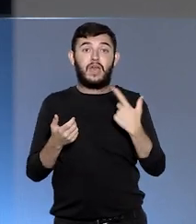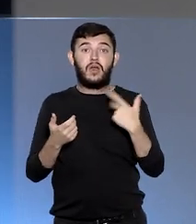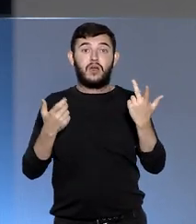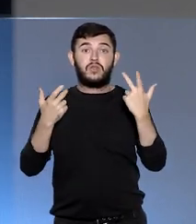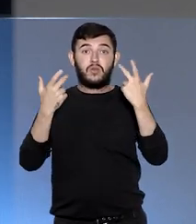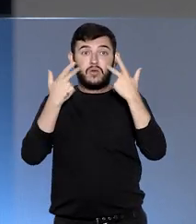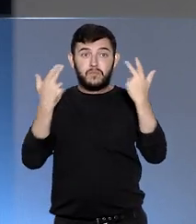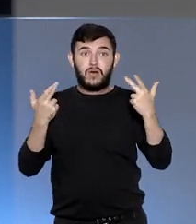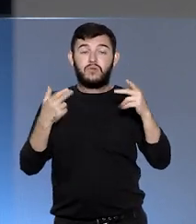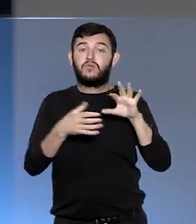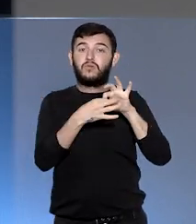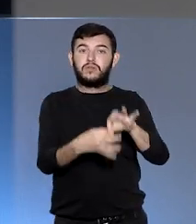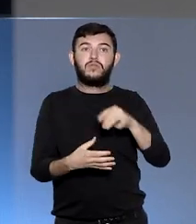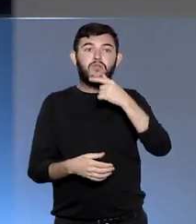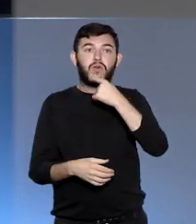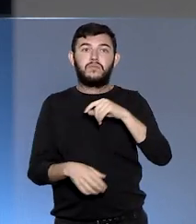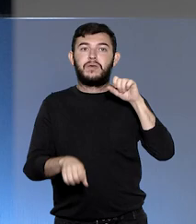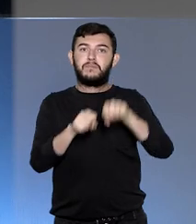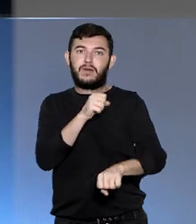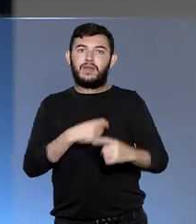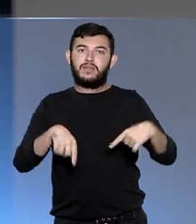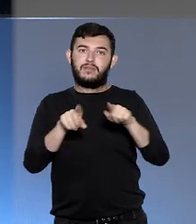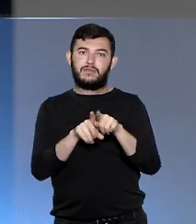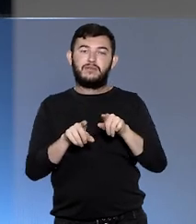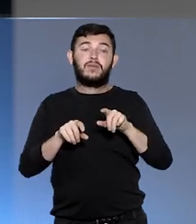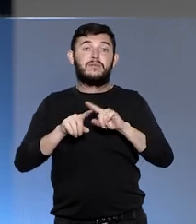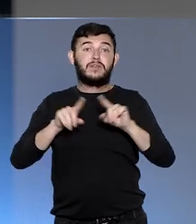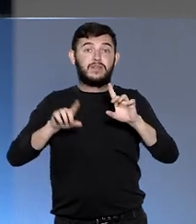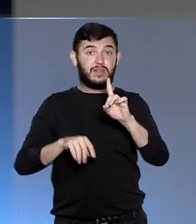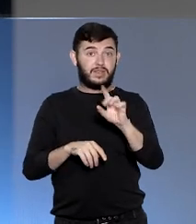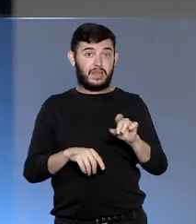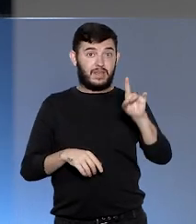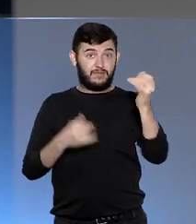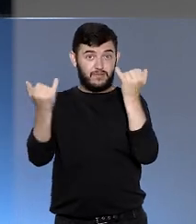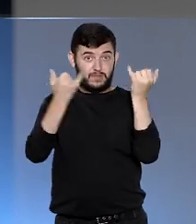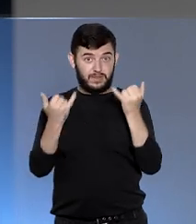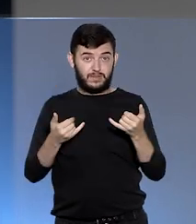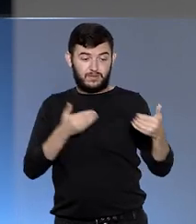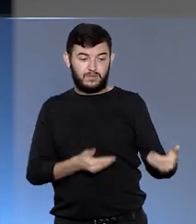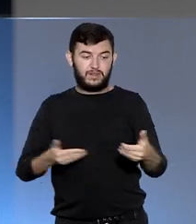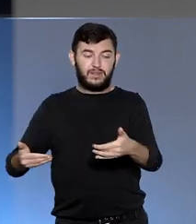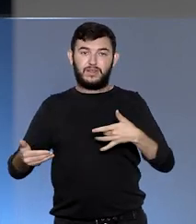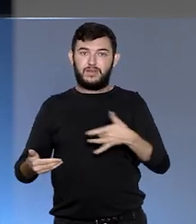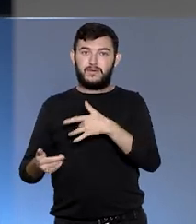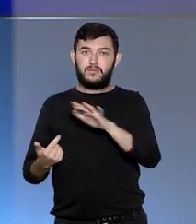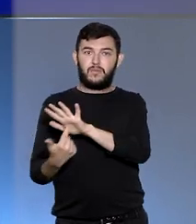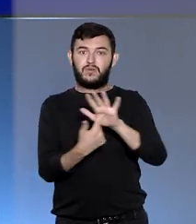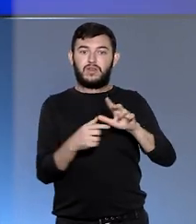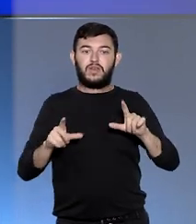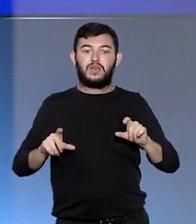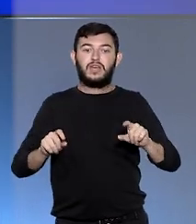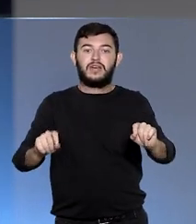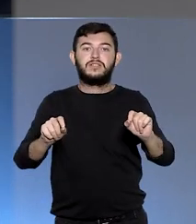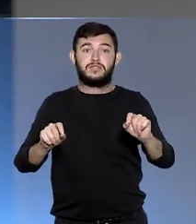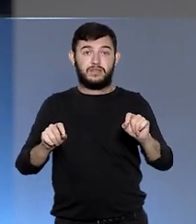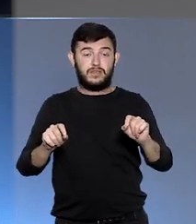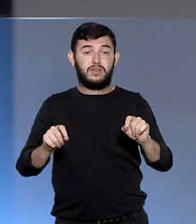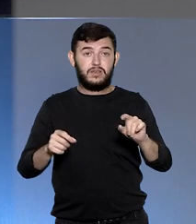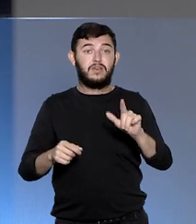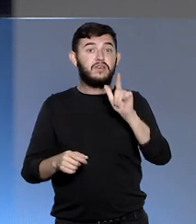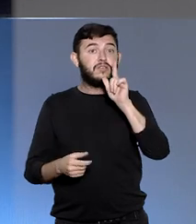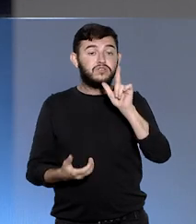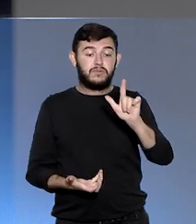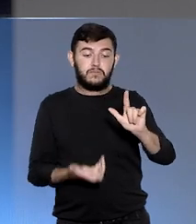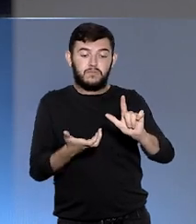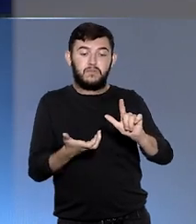eles e o segundo que mais mata. Dados do Ministério da Saúde mostram que no Brasil, o câncer de próstata foi a